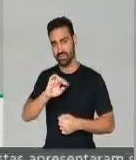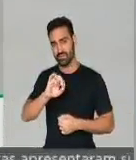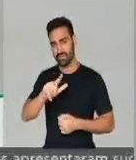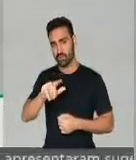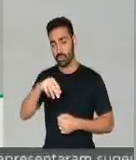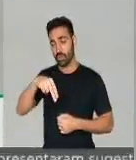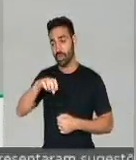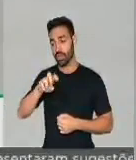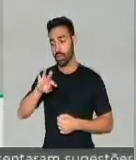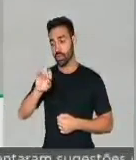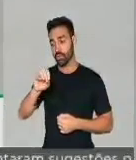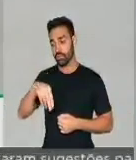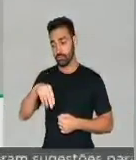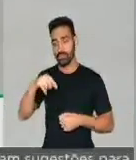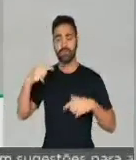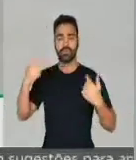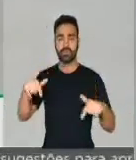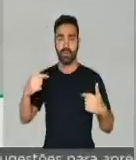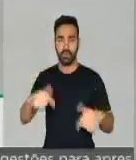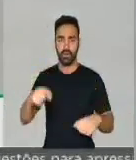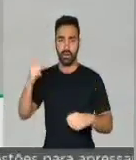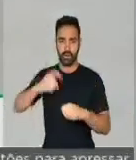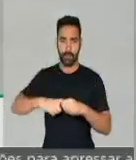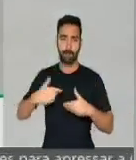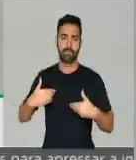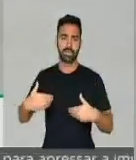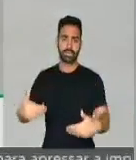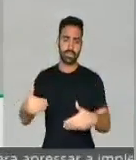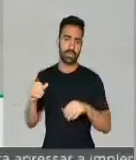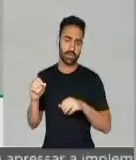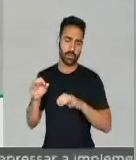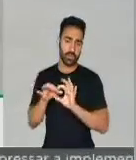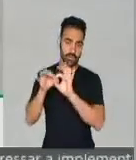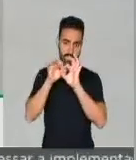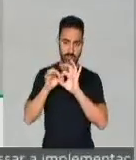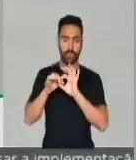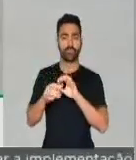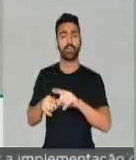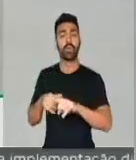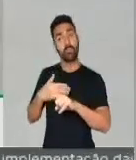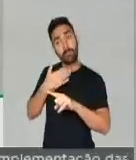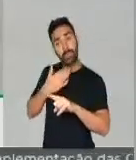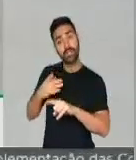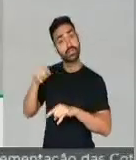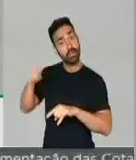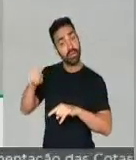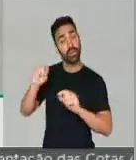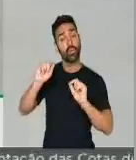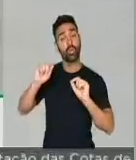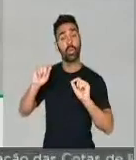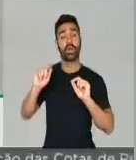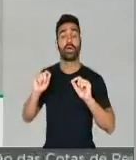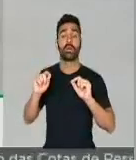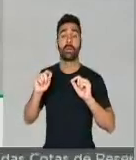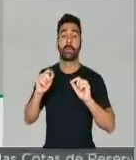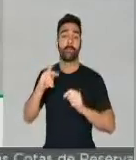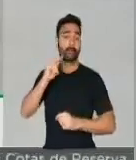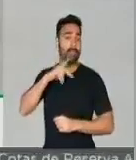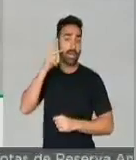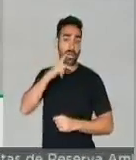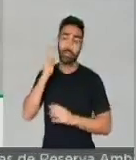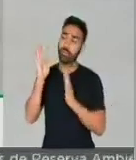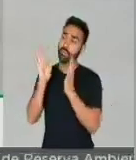Newton Hanlow, do Ministério da Integração, pedindo que a Paraíba pudesse ser prestigiada,